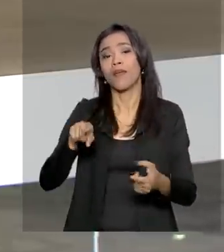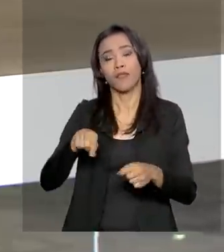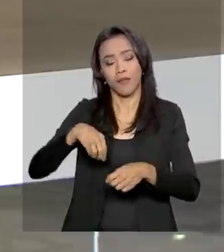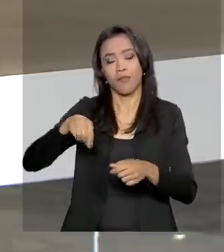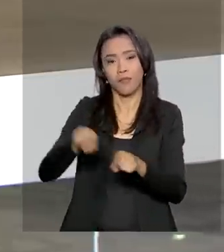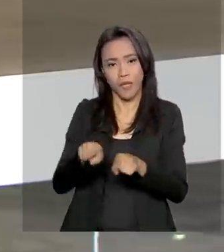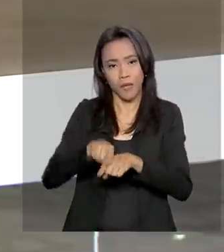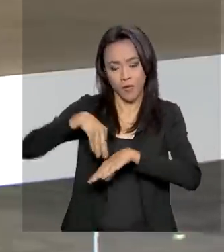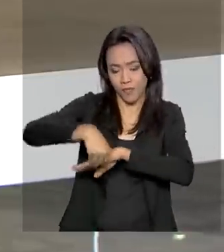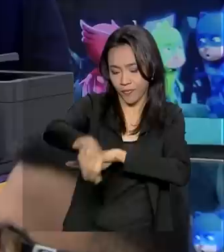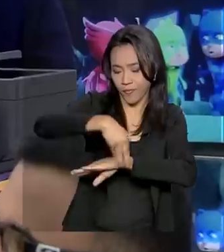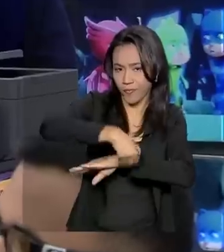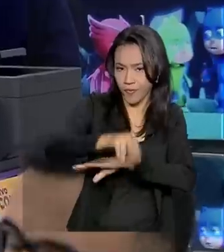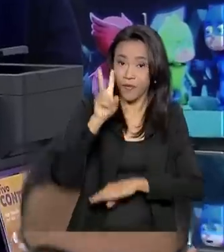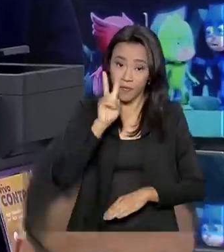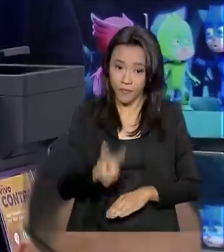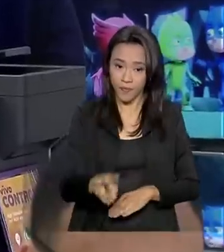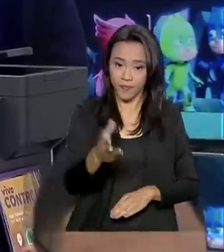na reportagem.